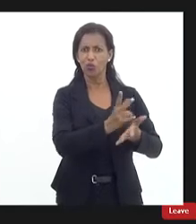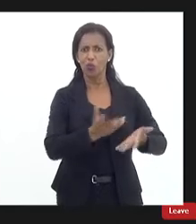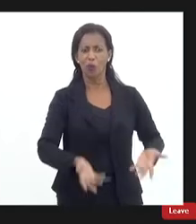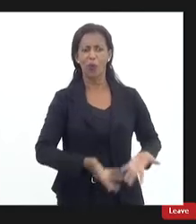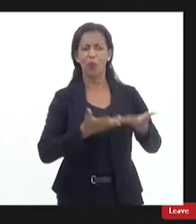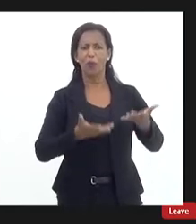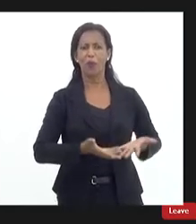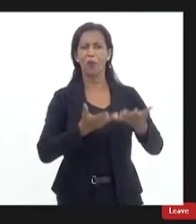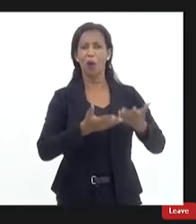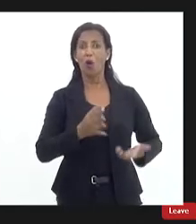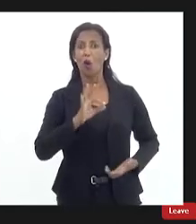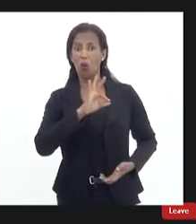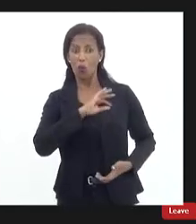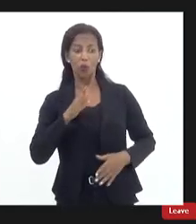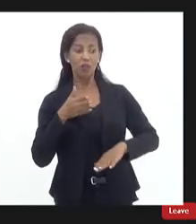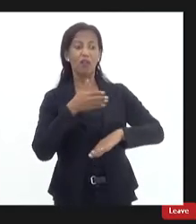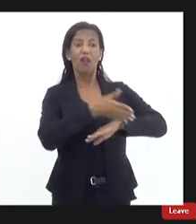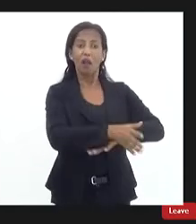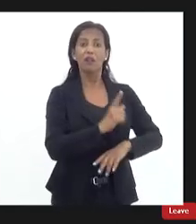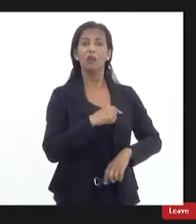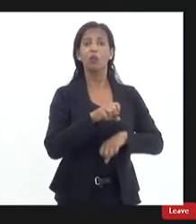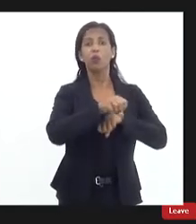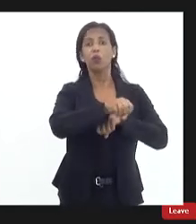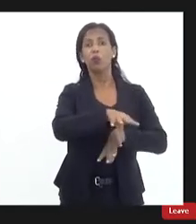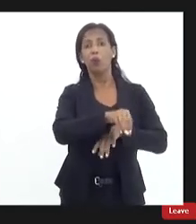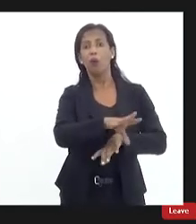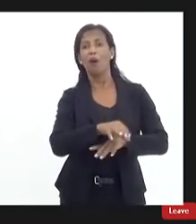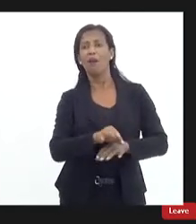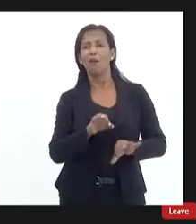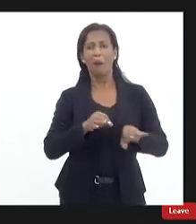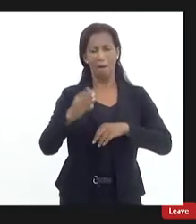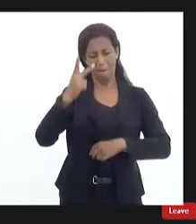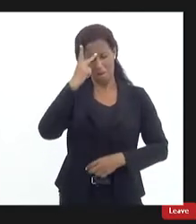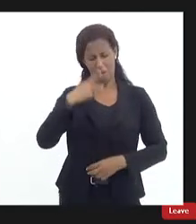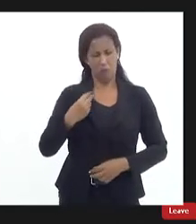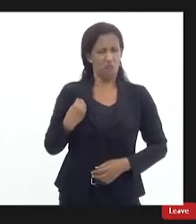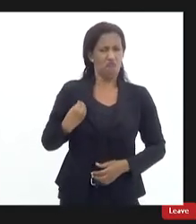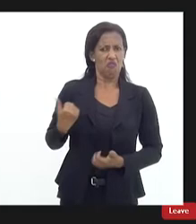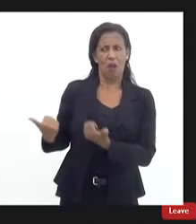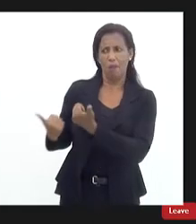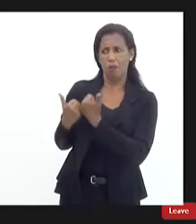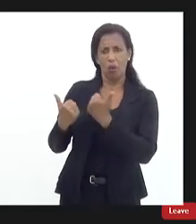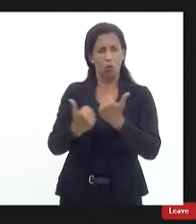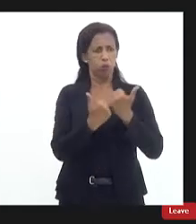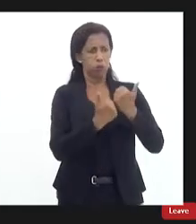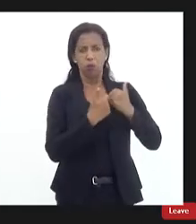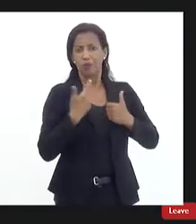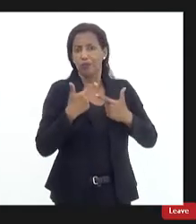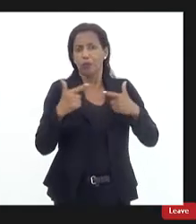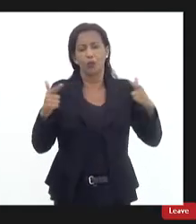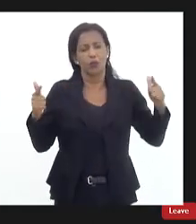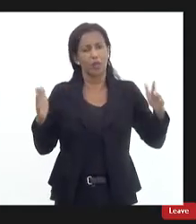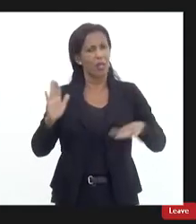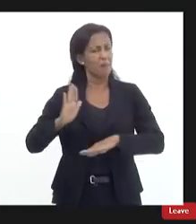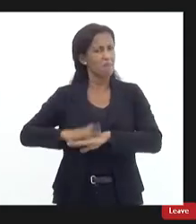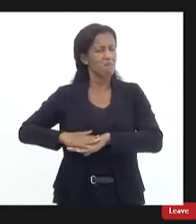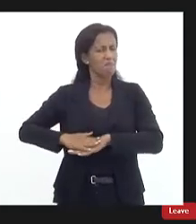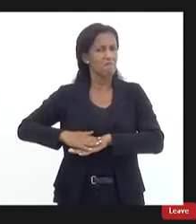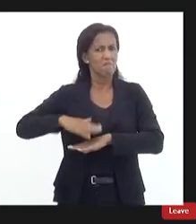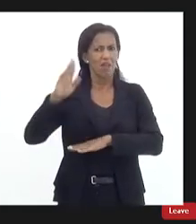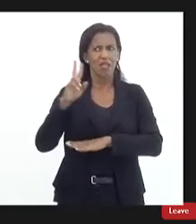policial vai lá dentro da aula com a sua habilidade por conta própria sem apoio de ninguém então são mais de